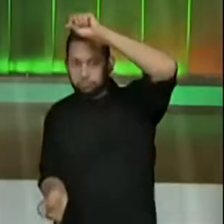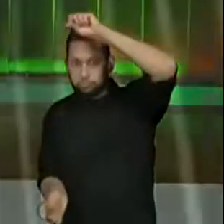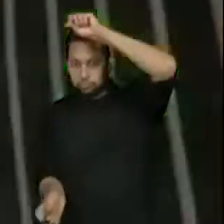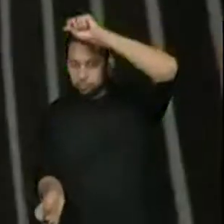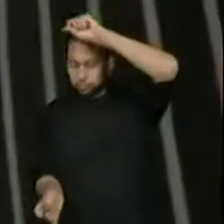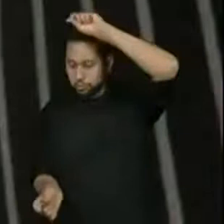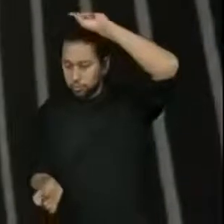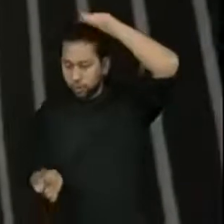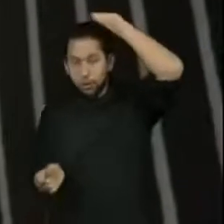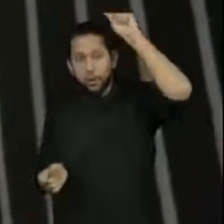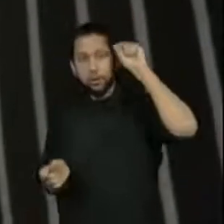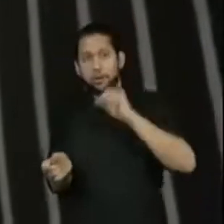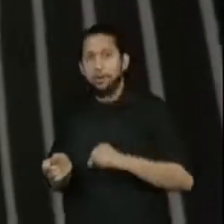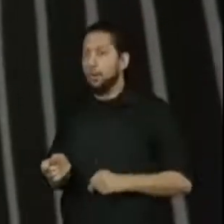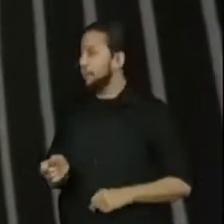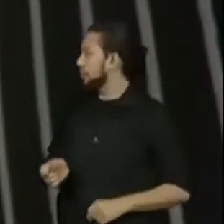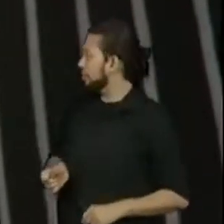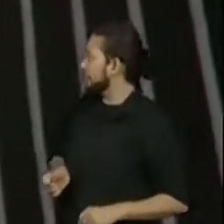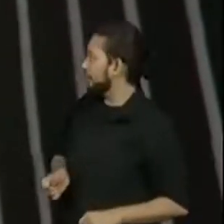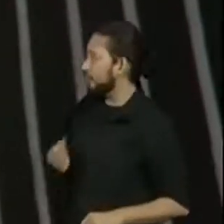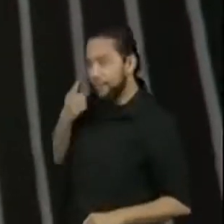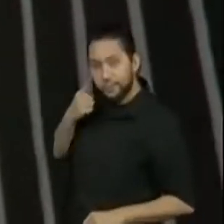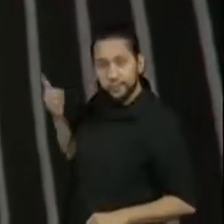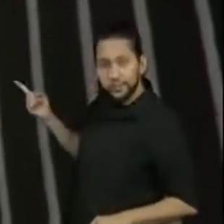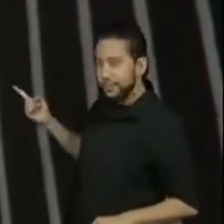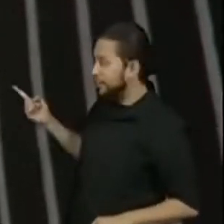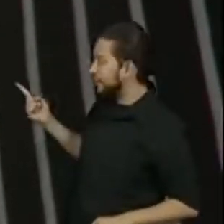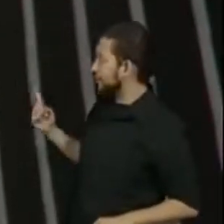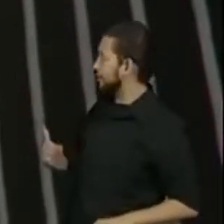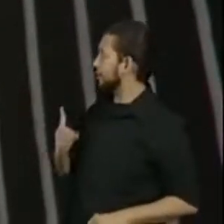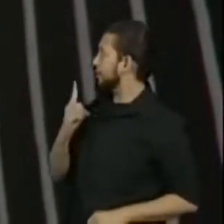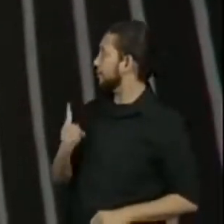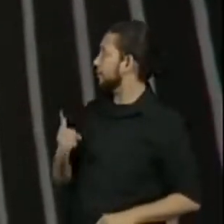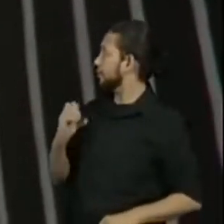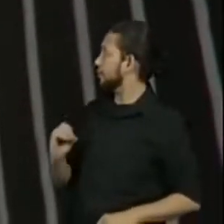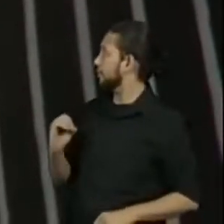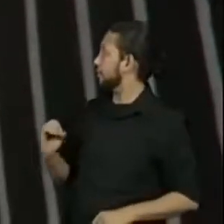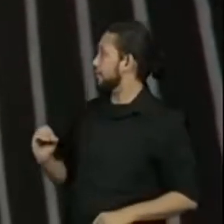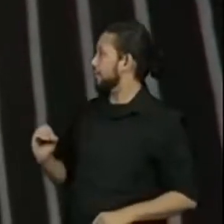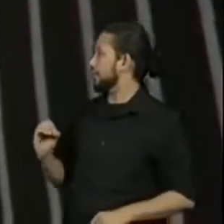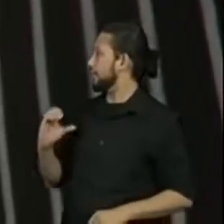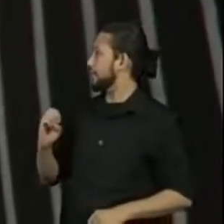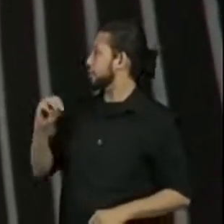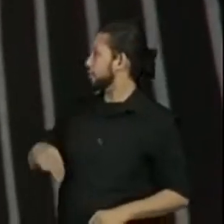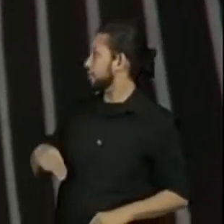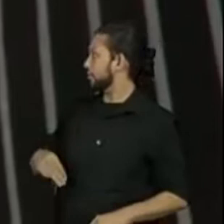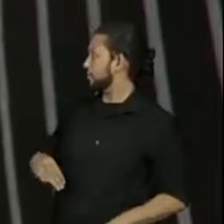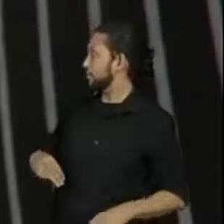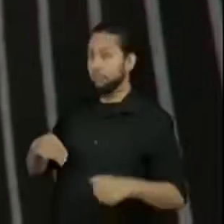certo? 100 centímetros. Olha, adorei. 100 centímetros, ok?